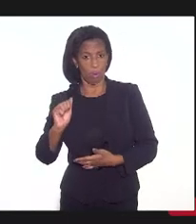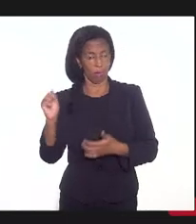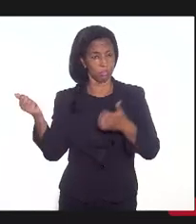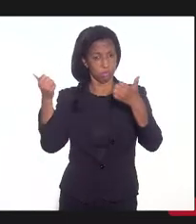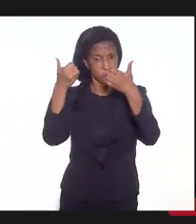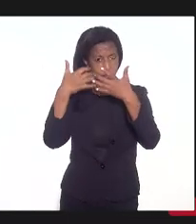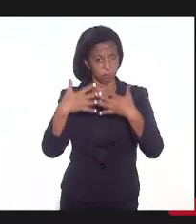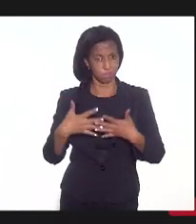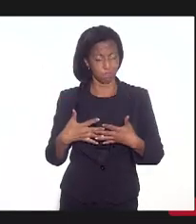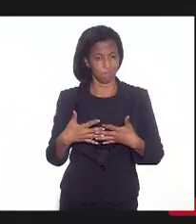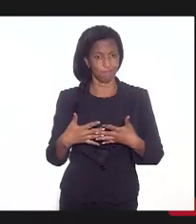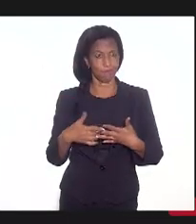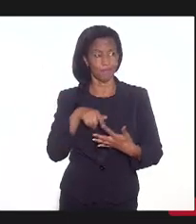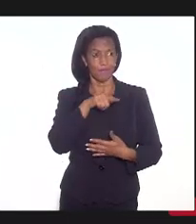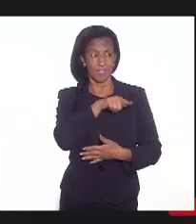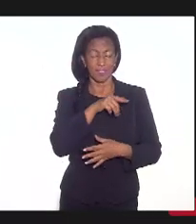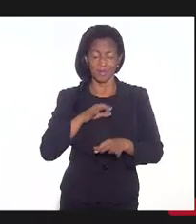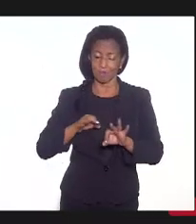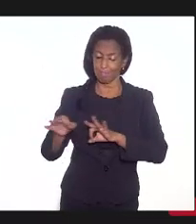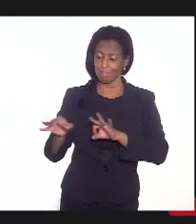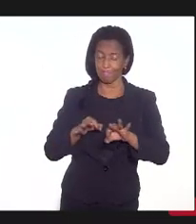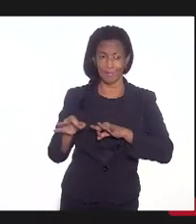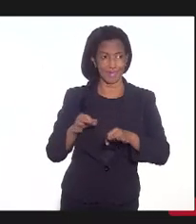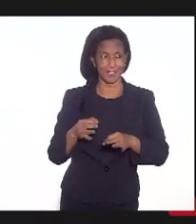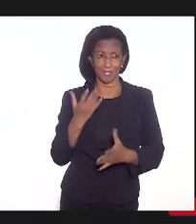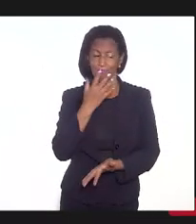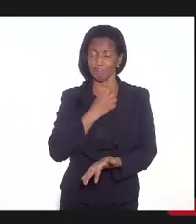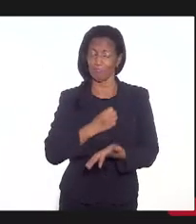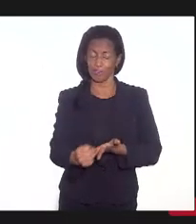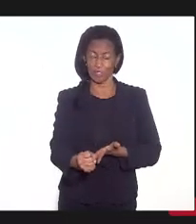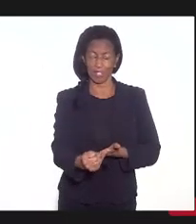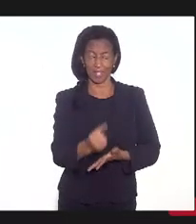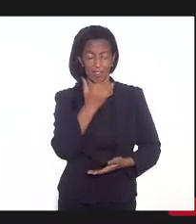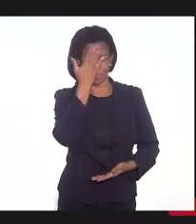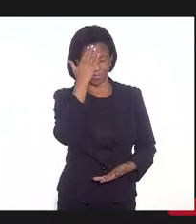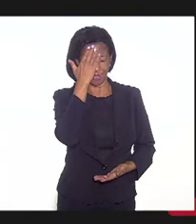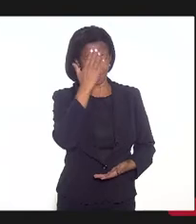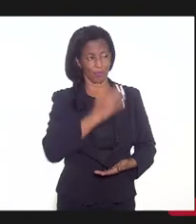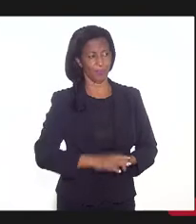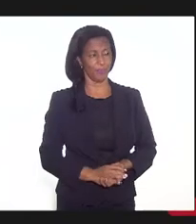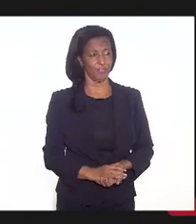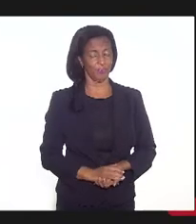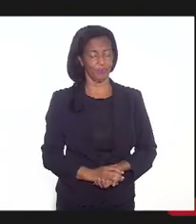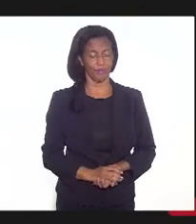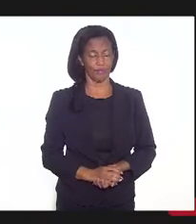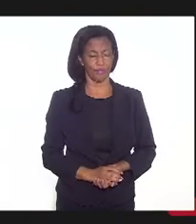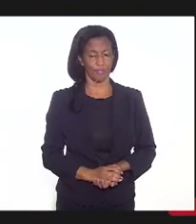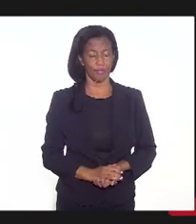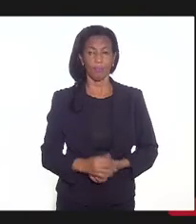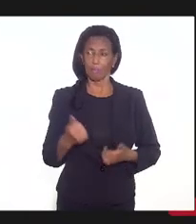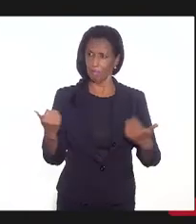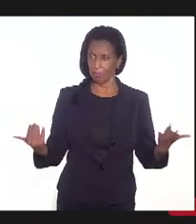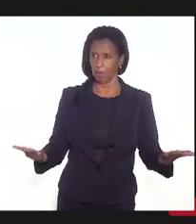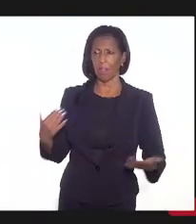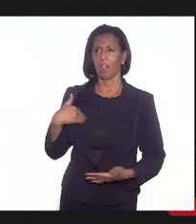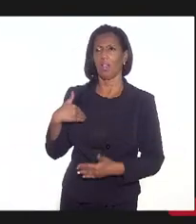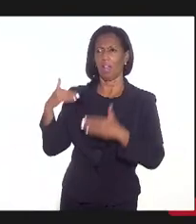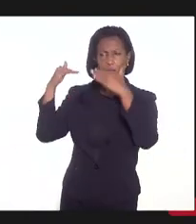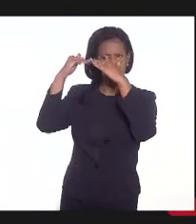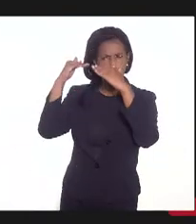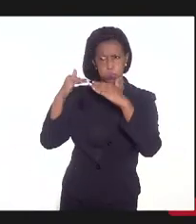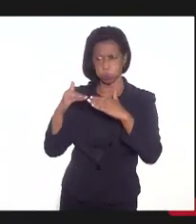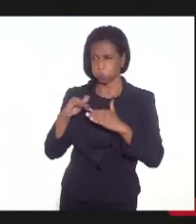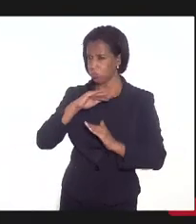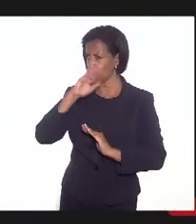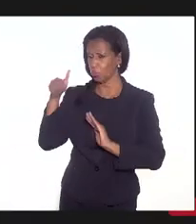essa ênfase no planejamento não vai para o espaço. Entendeu o que eu estou dizendo? Claro, concordo integralmente.